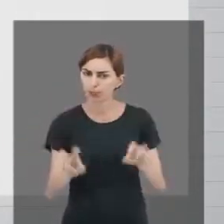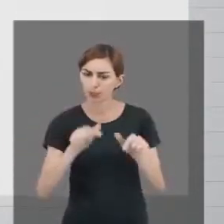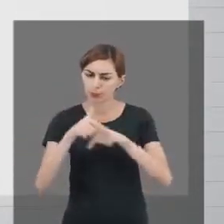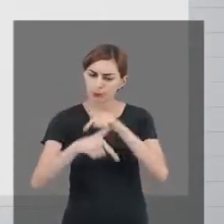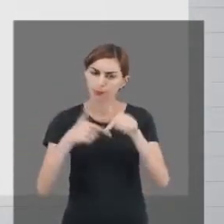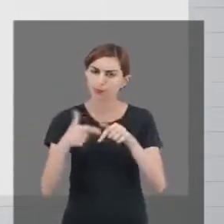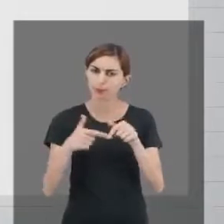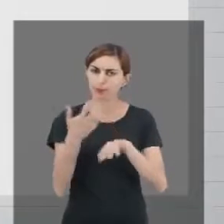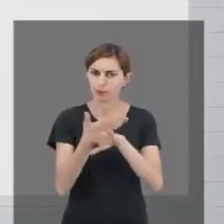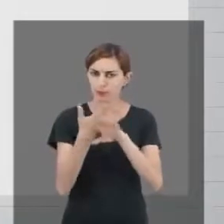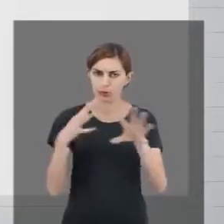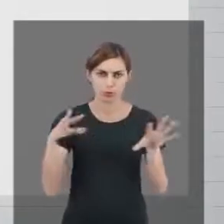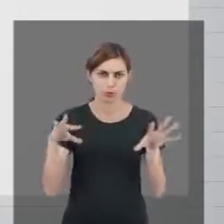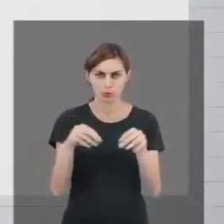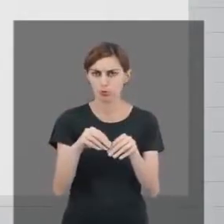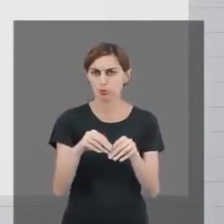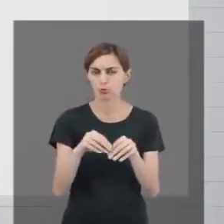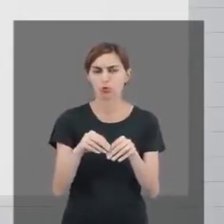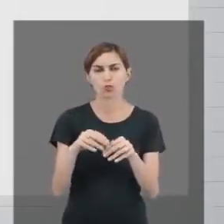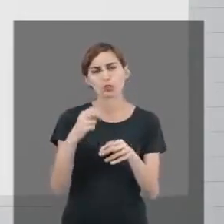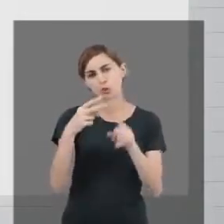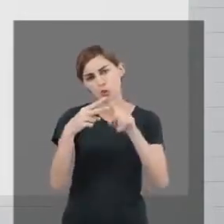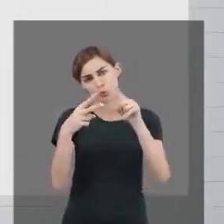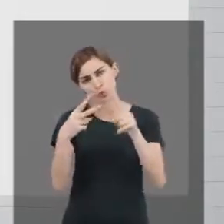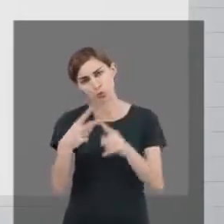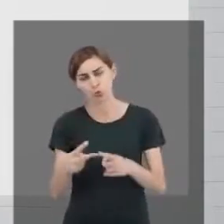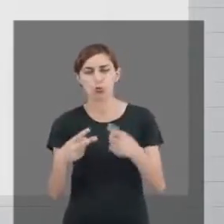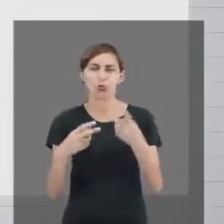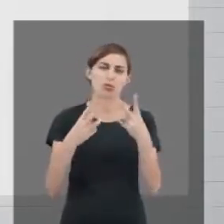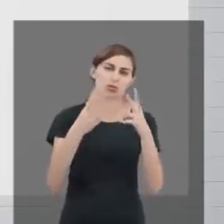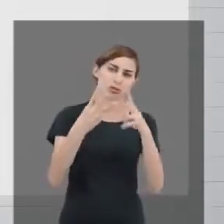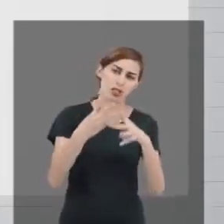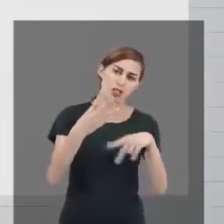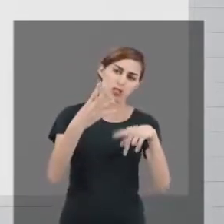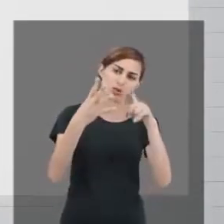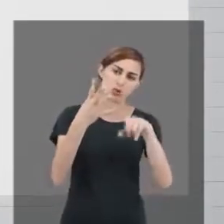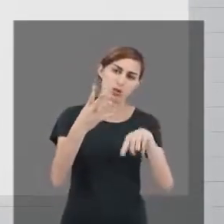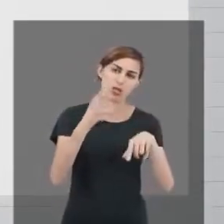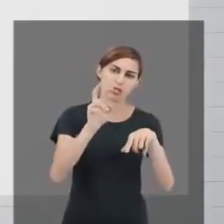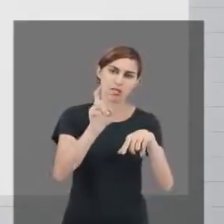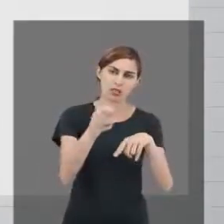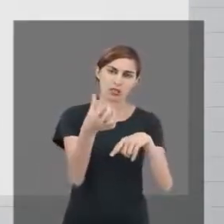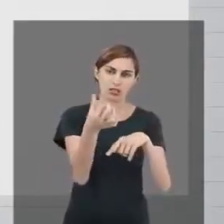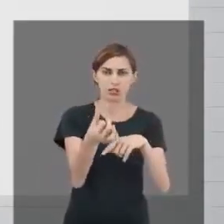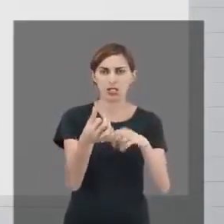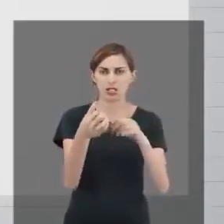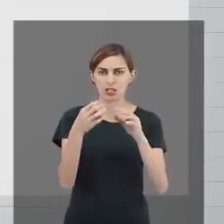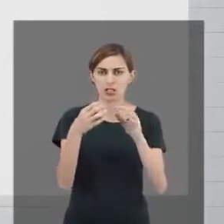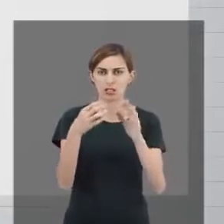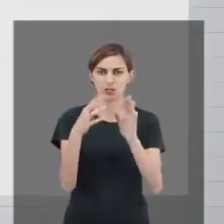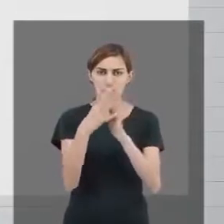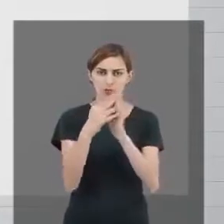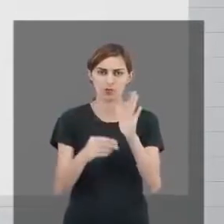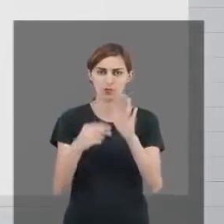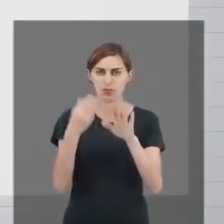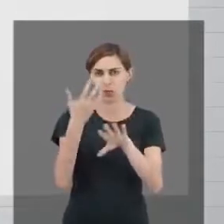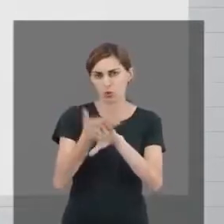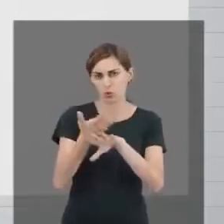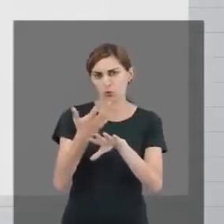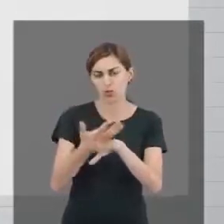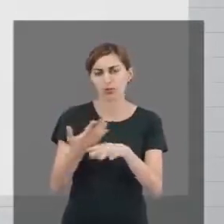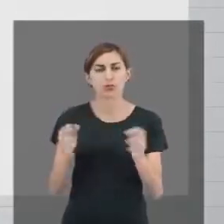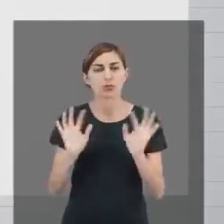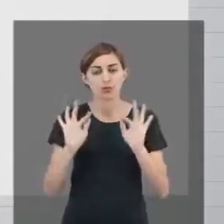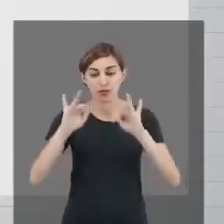na disciplina inteira. Independente se ela tem duas competências, três competências, quatro, cinco, seis, sete. Independente do número de competências.